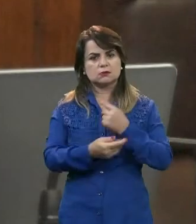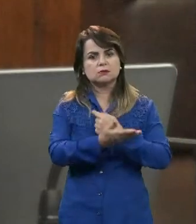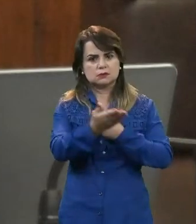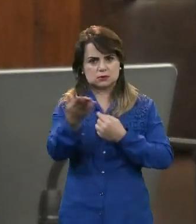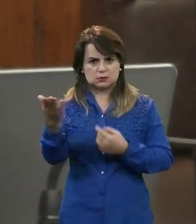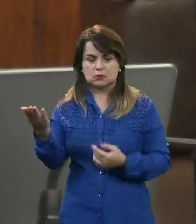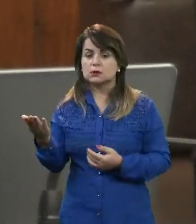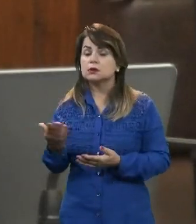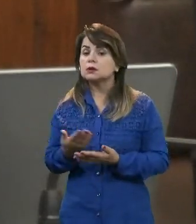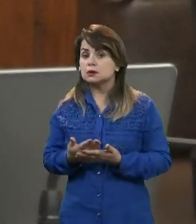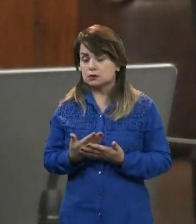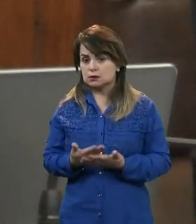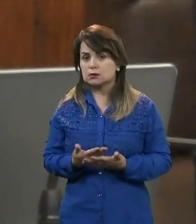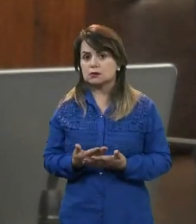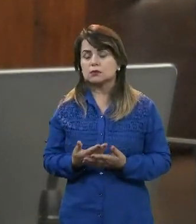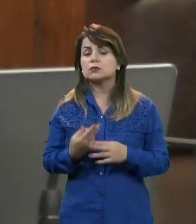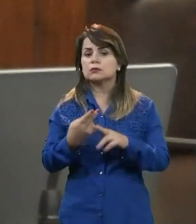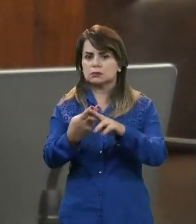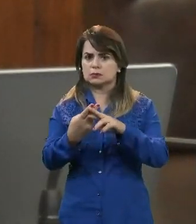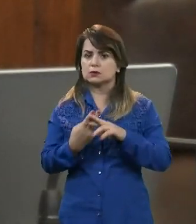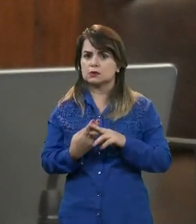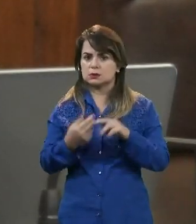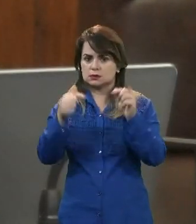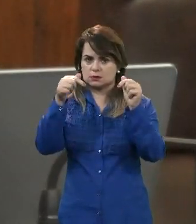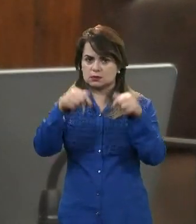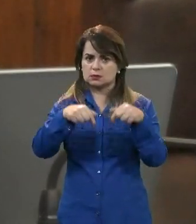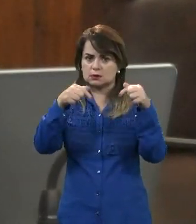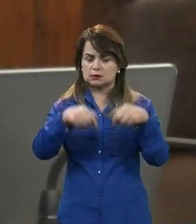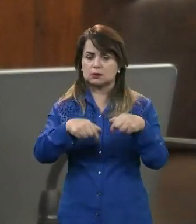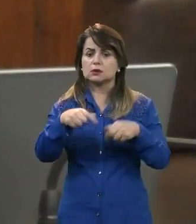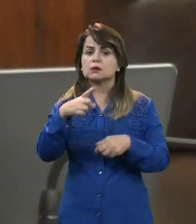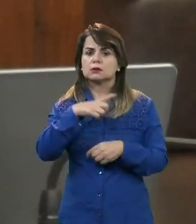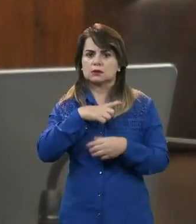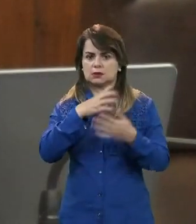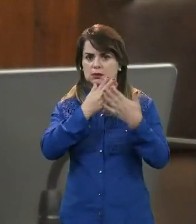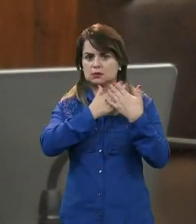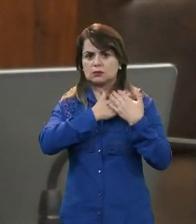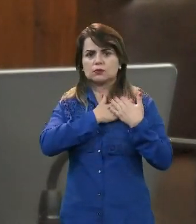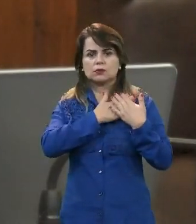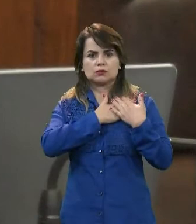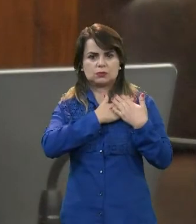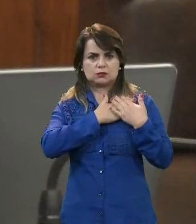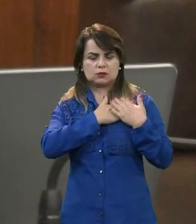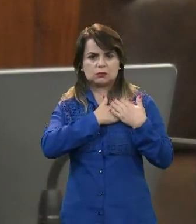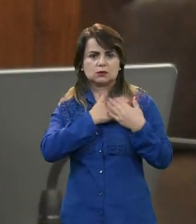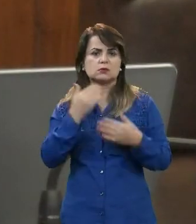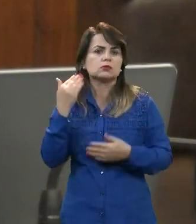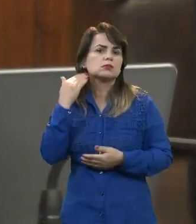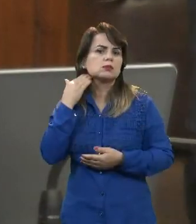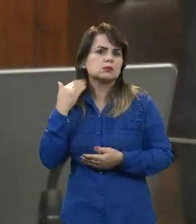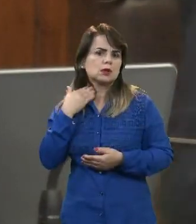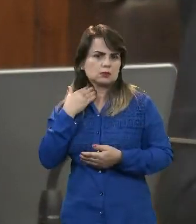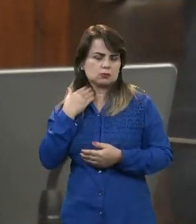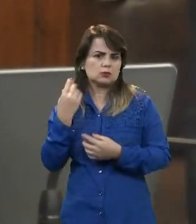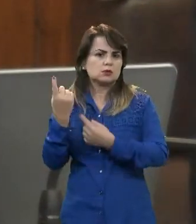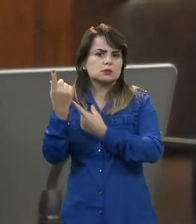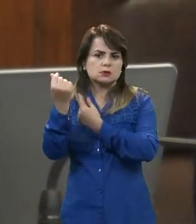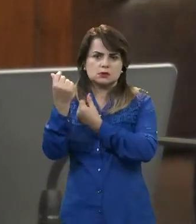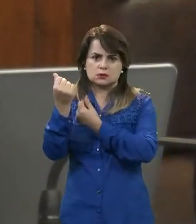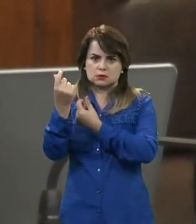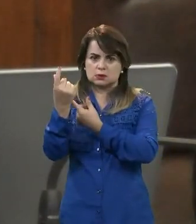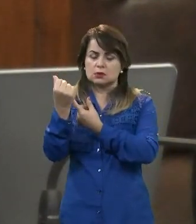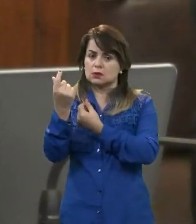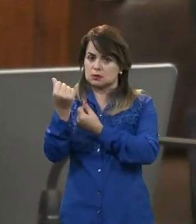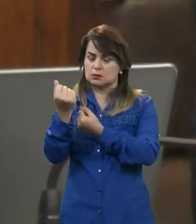Portanto, aqui nós recebemos um compromisso dos estabelecimentos financeiros, e eu